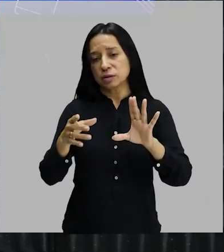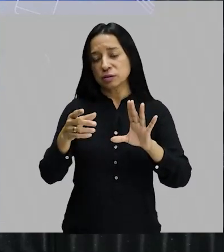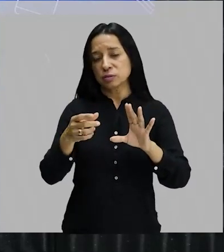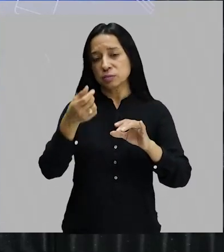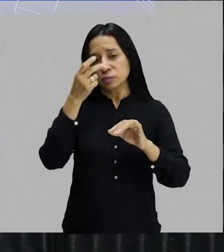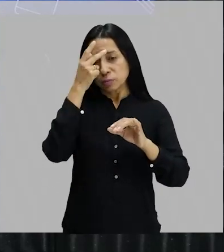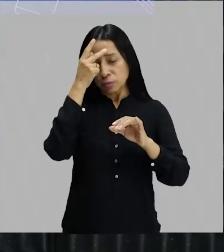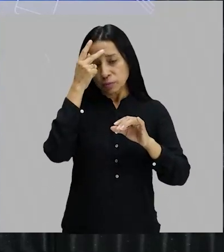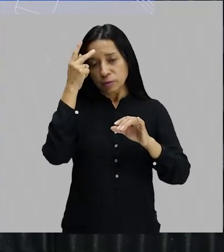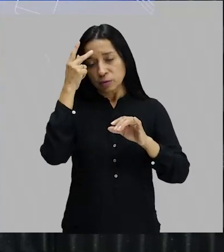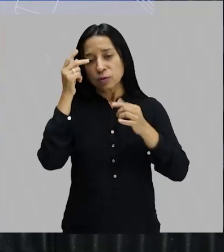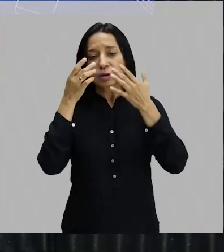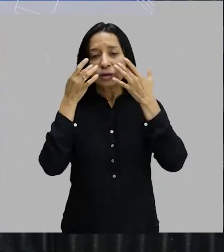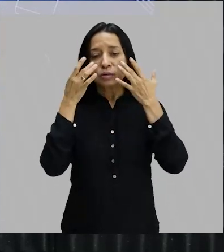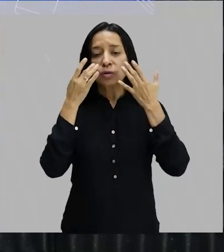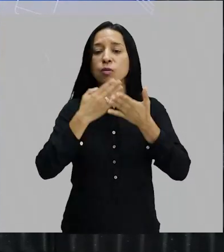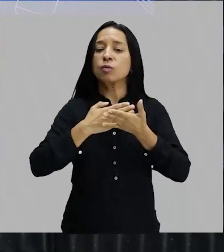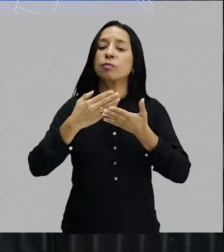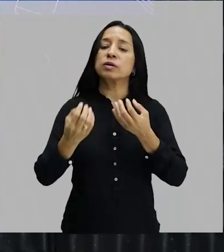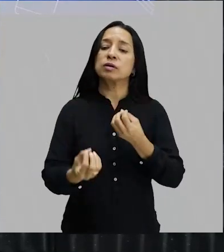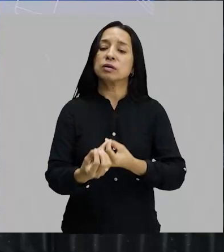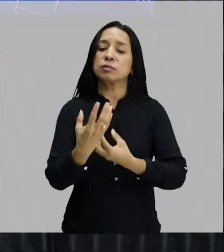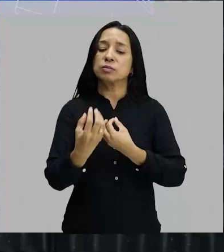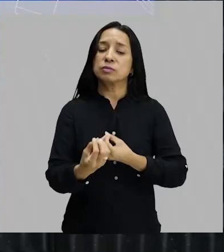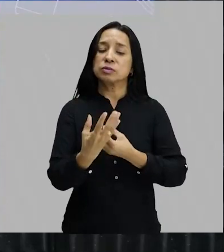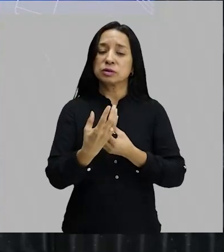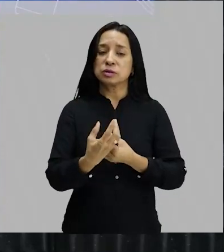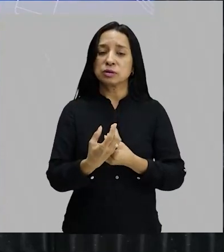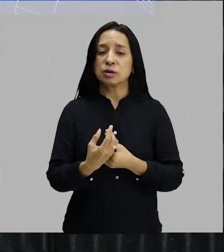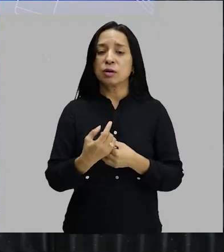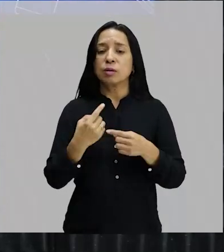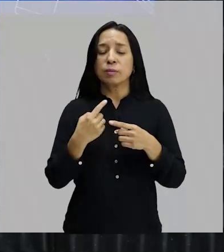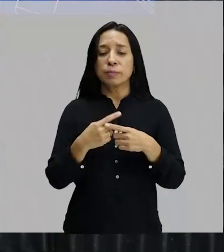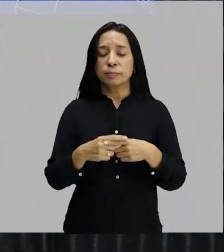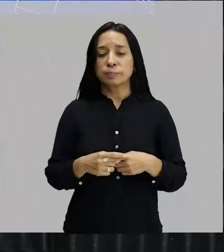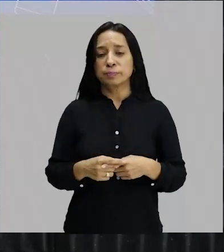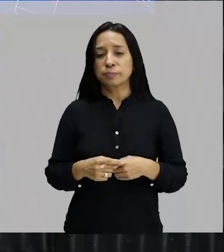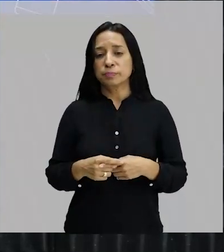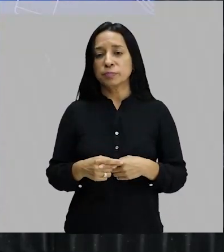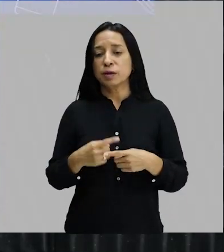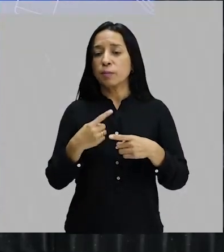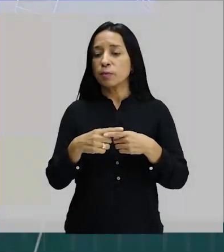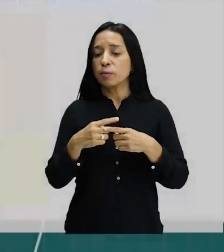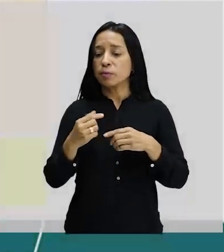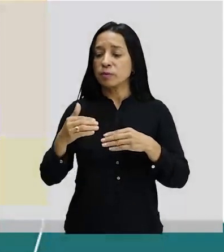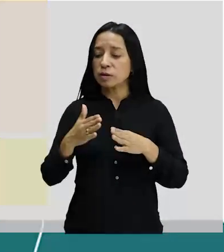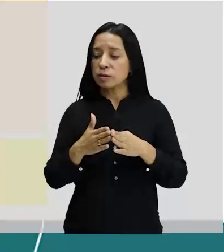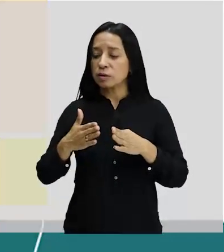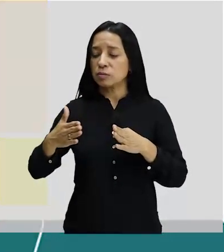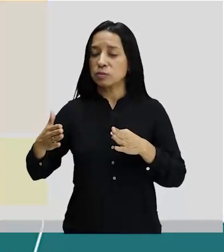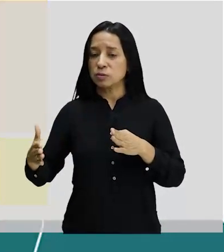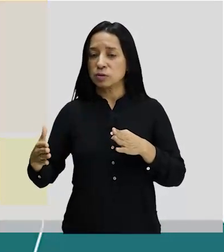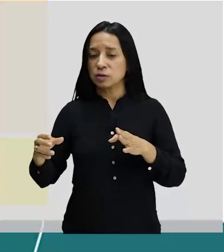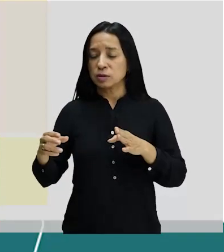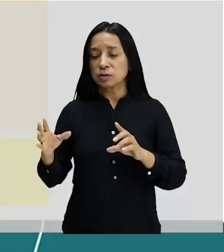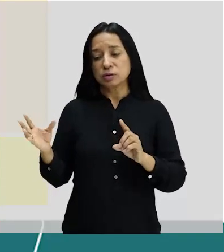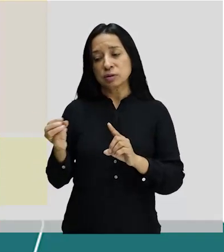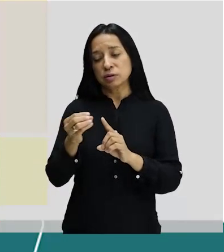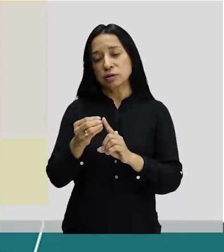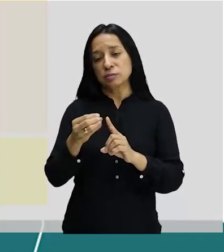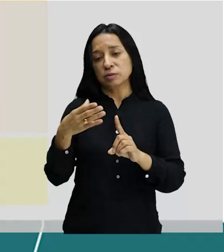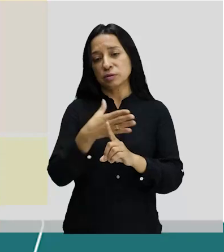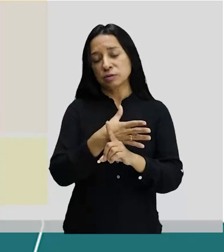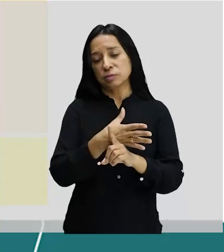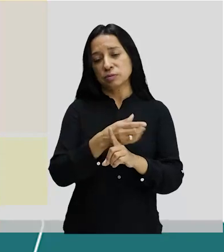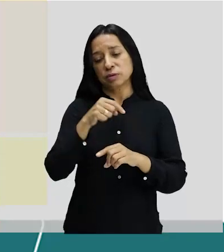produzir. Nota, por que criou esse rebuliço enorme? Justamente por quê? Porque durante a Semana de Arte Moderna que aconteceu no